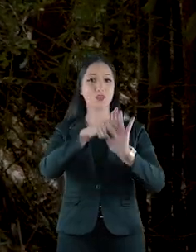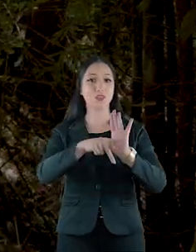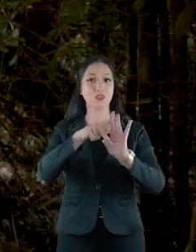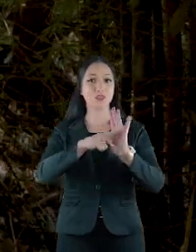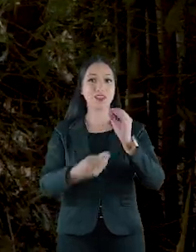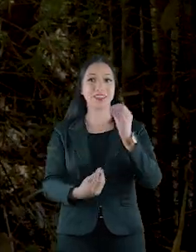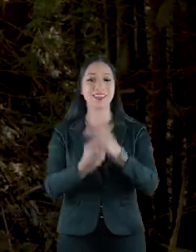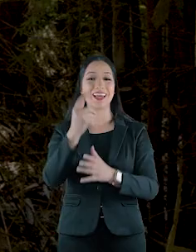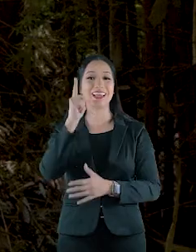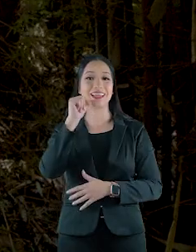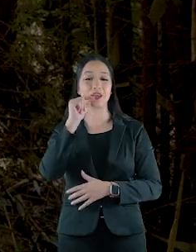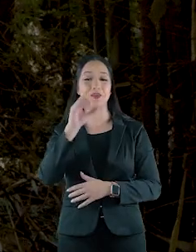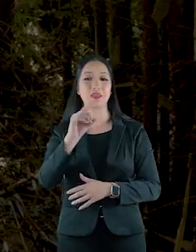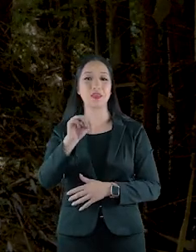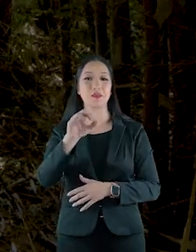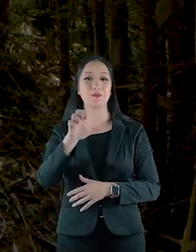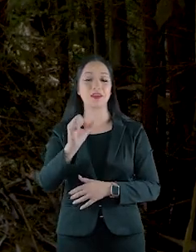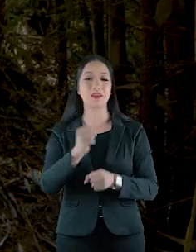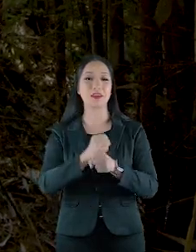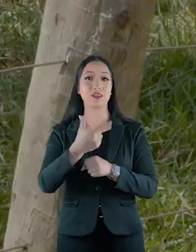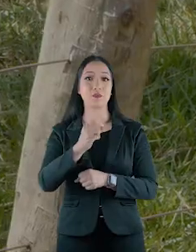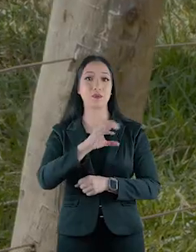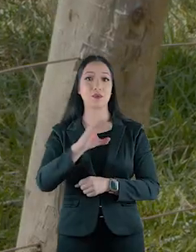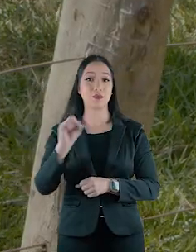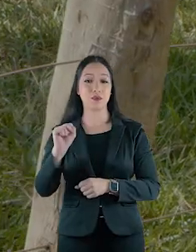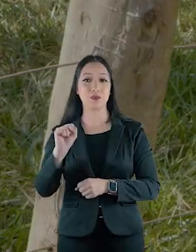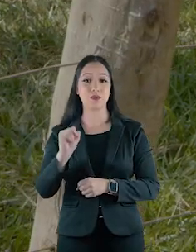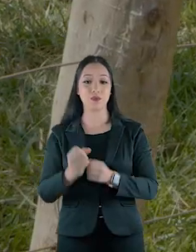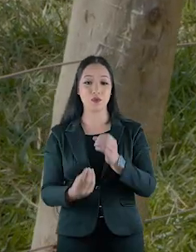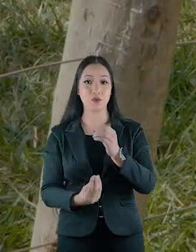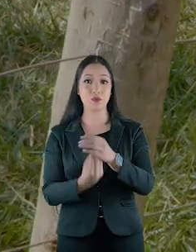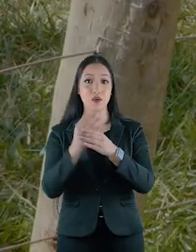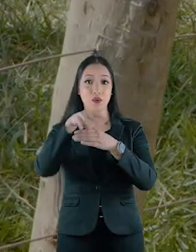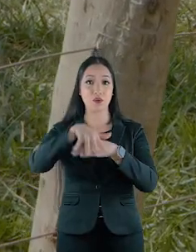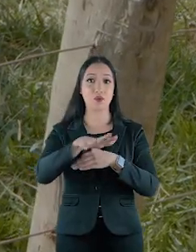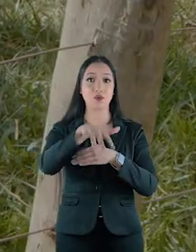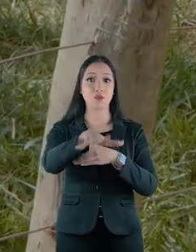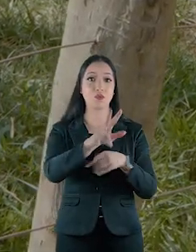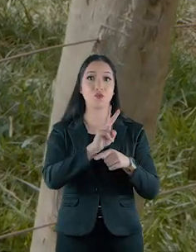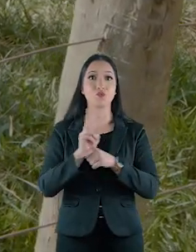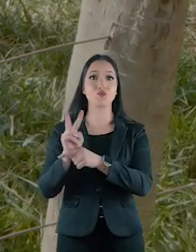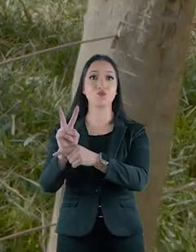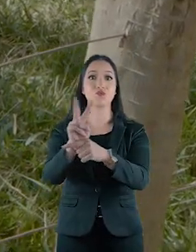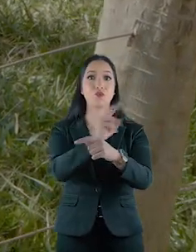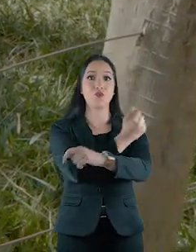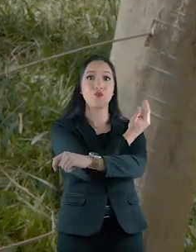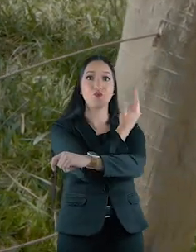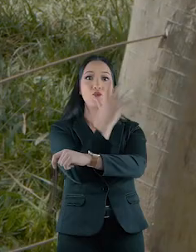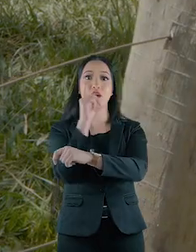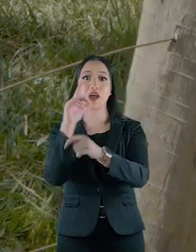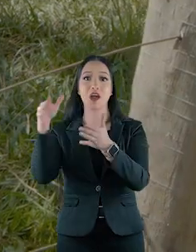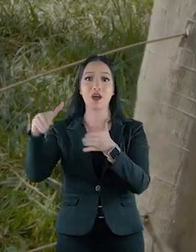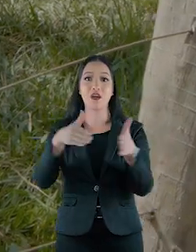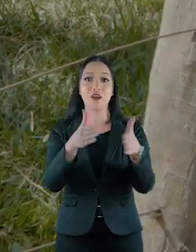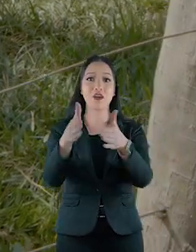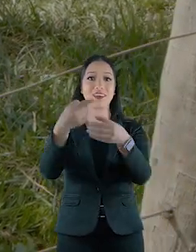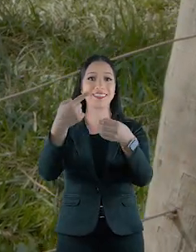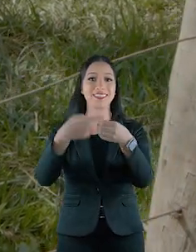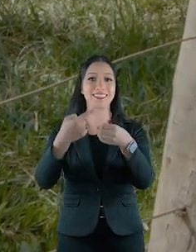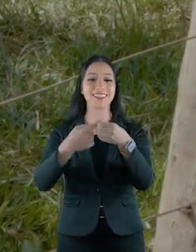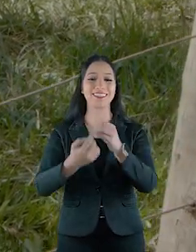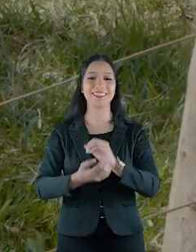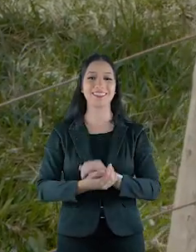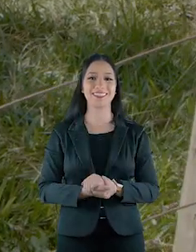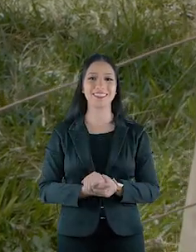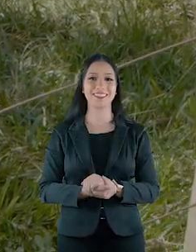Buriti, criado pelo DEMAI em 2008, para proteger e recuperar nascentes e áreas de preservação das bacias